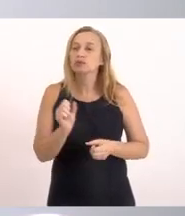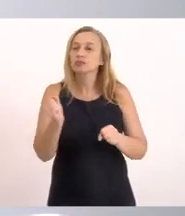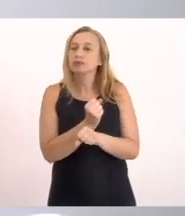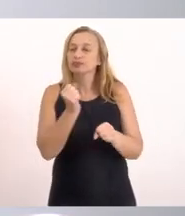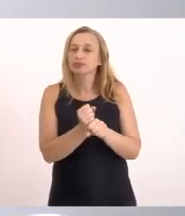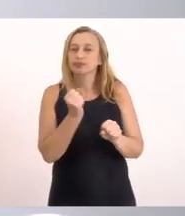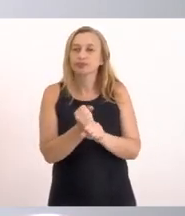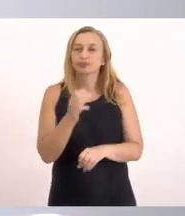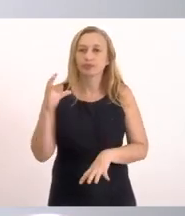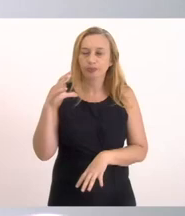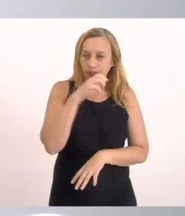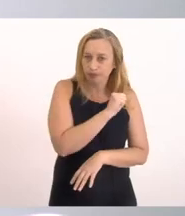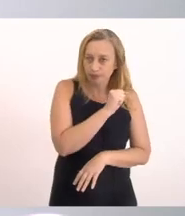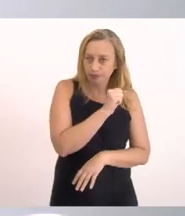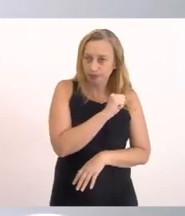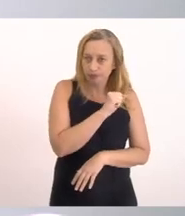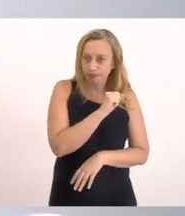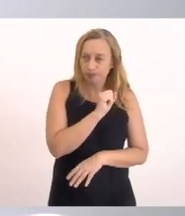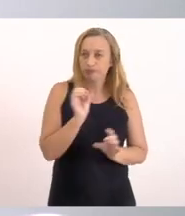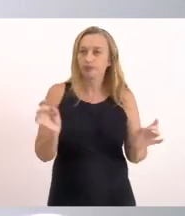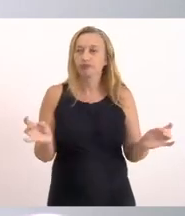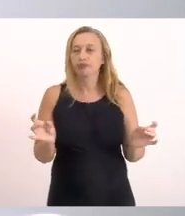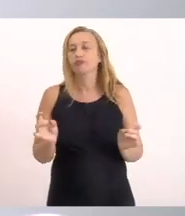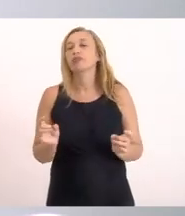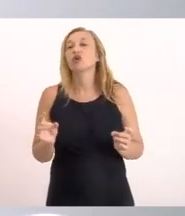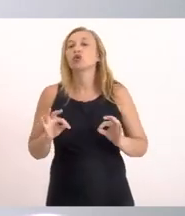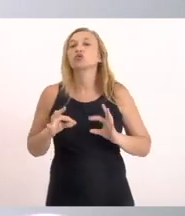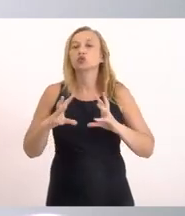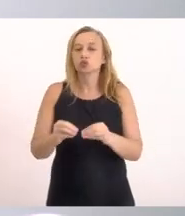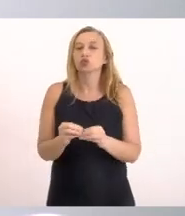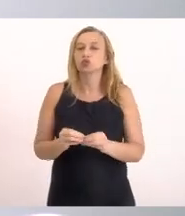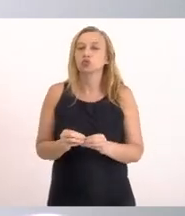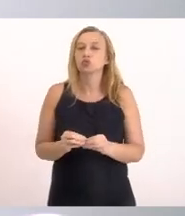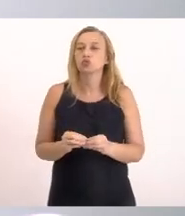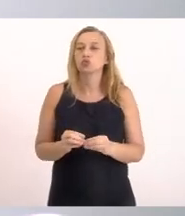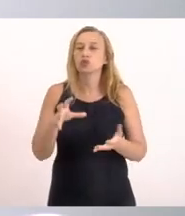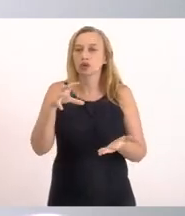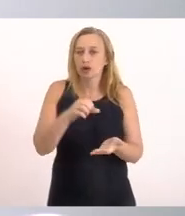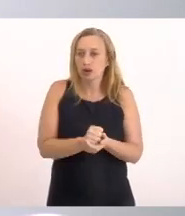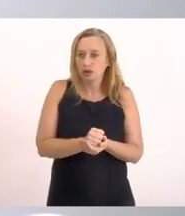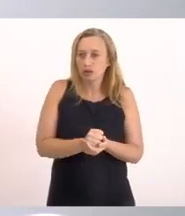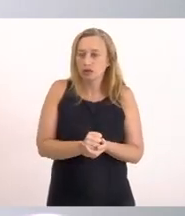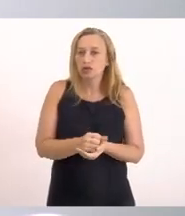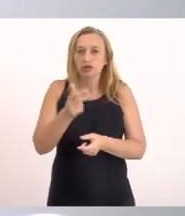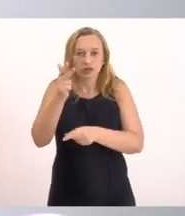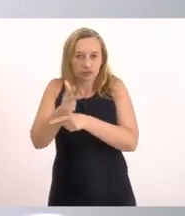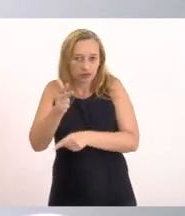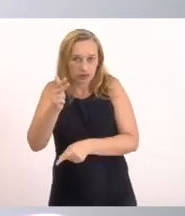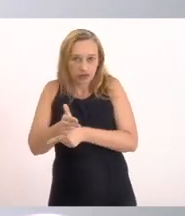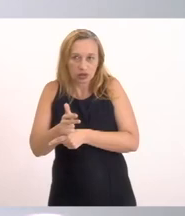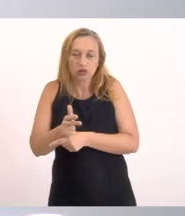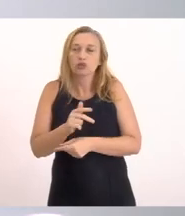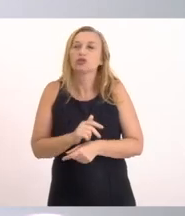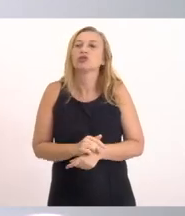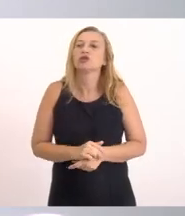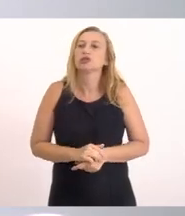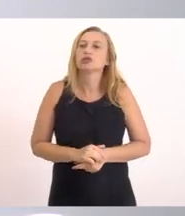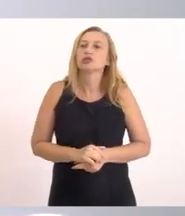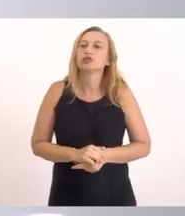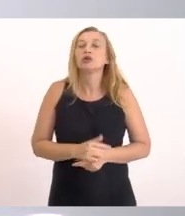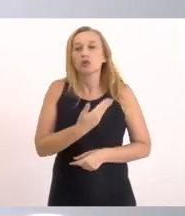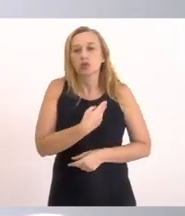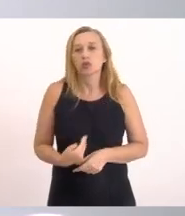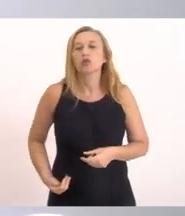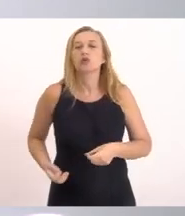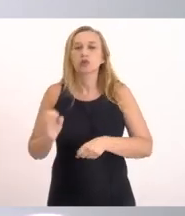emergenciais E obras definitivas Isso tudo Está registrado Em vídeos E que o